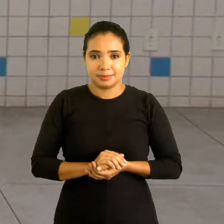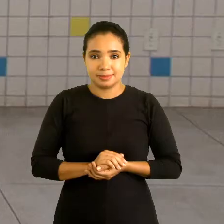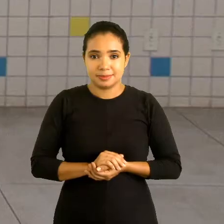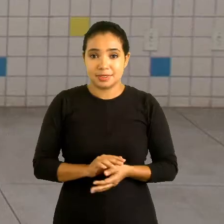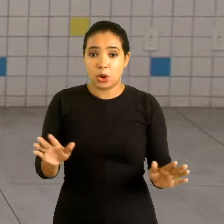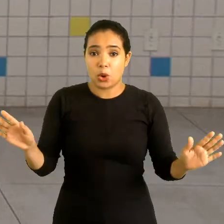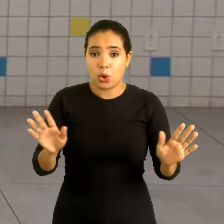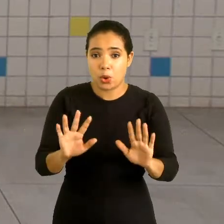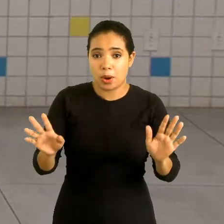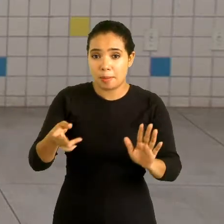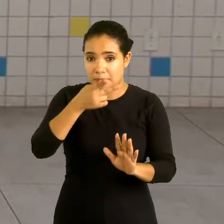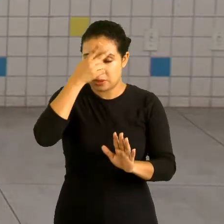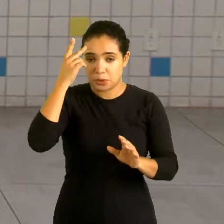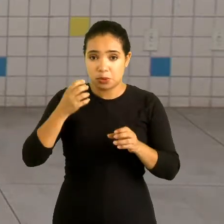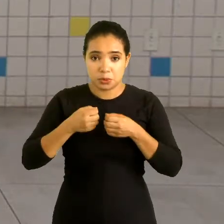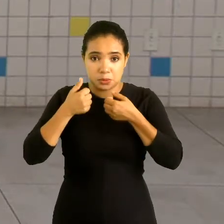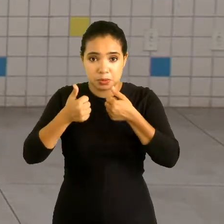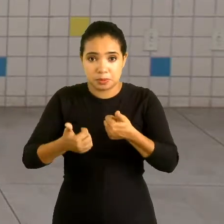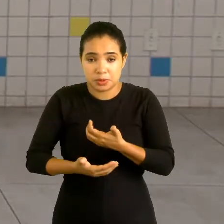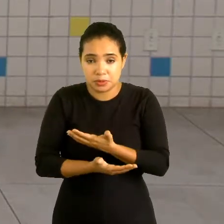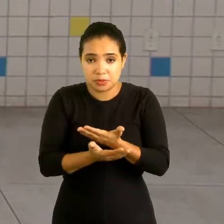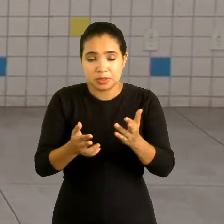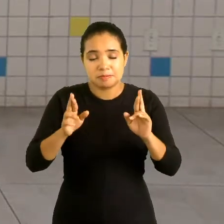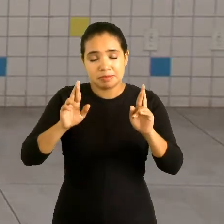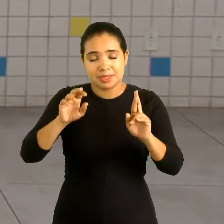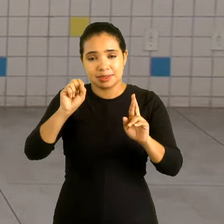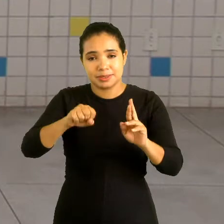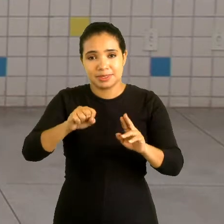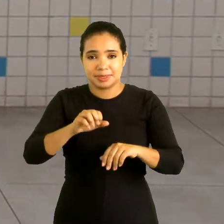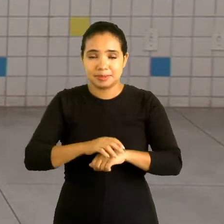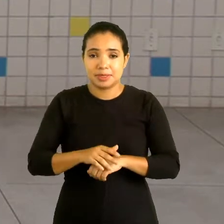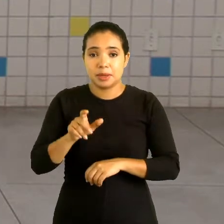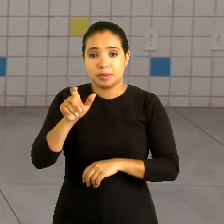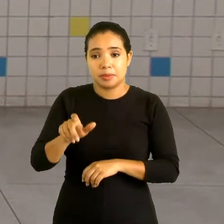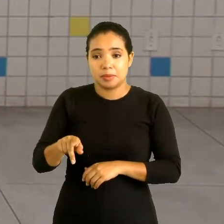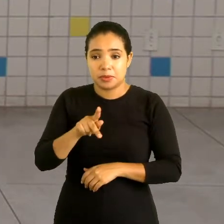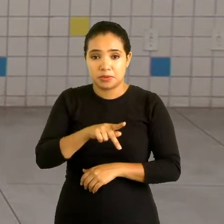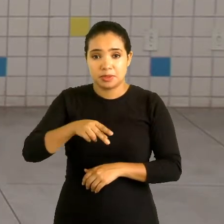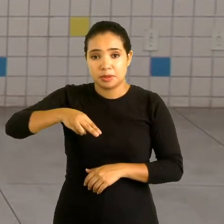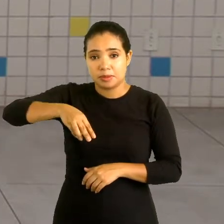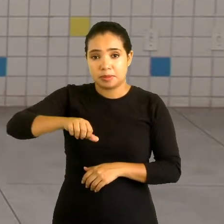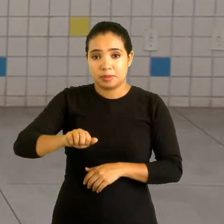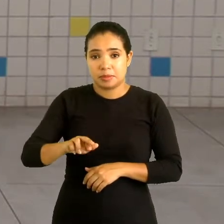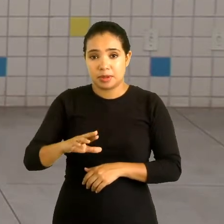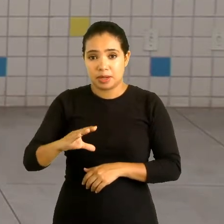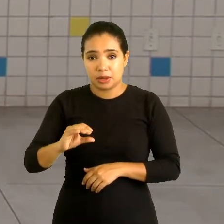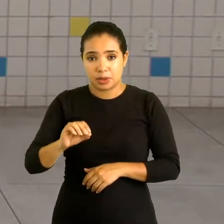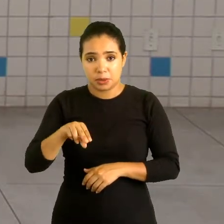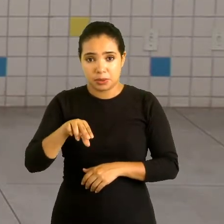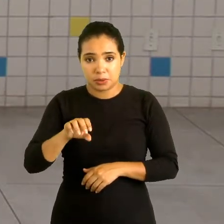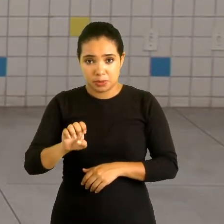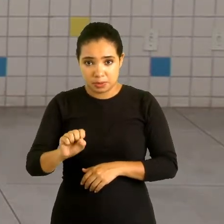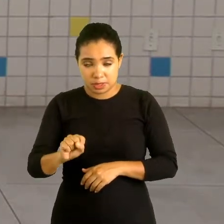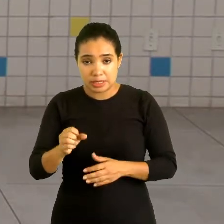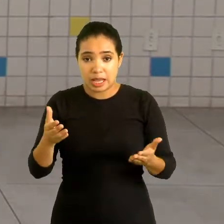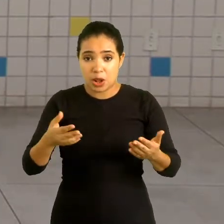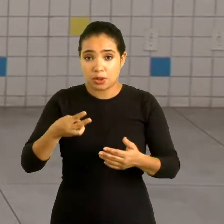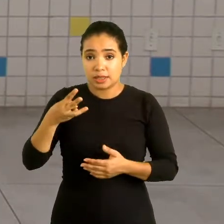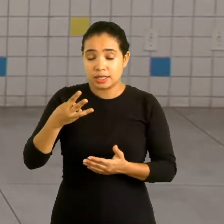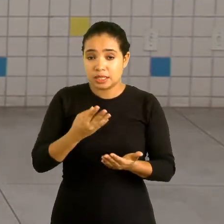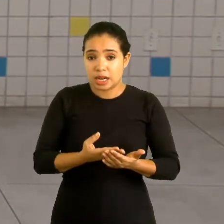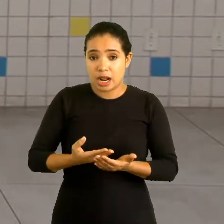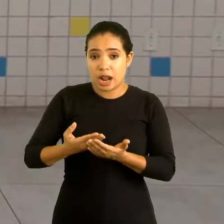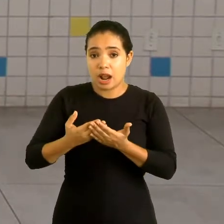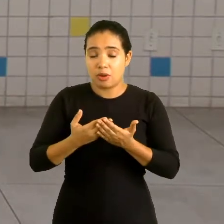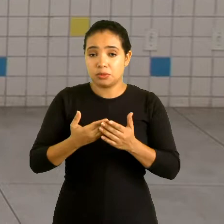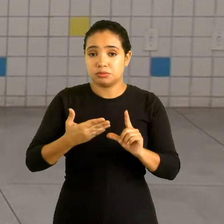Olá pessoal, tudo bem com vocês? Eu espero que sim. Professor Marcones novamente e hoje na nossa terceira aula desse